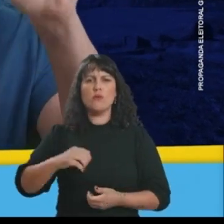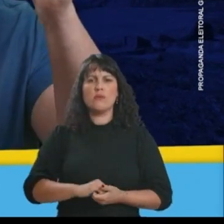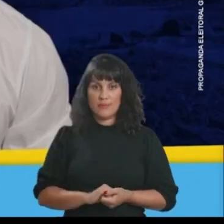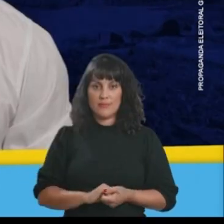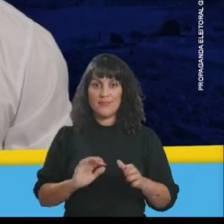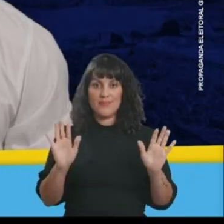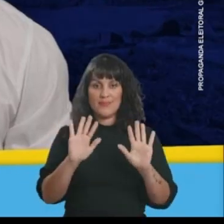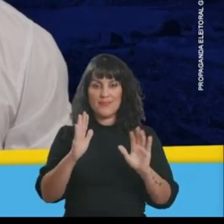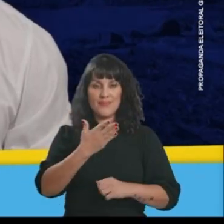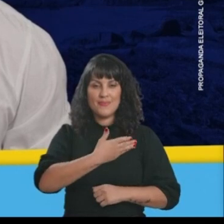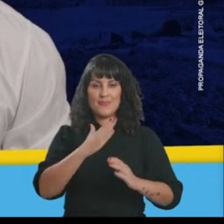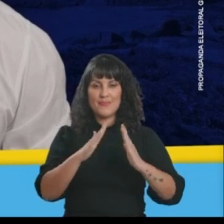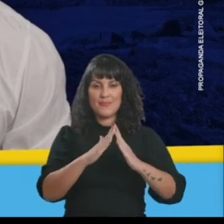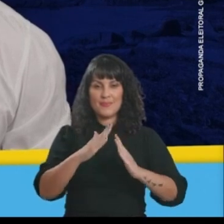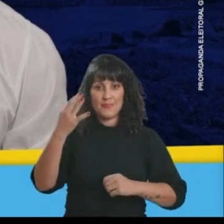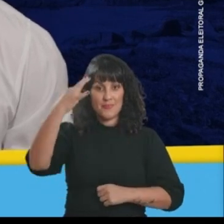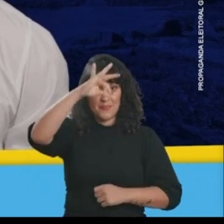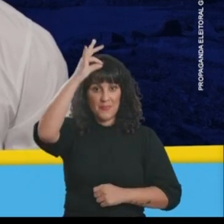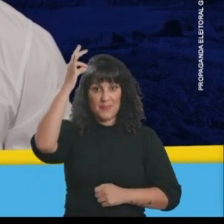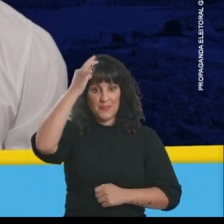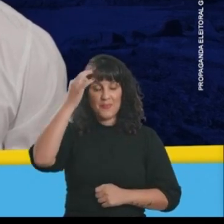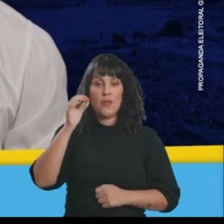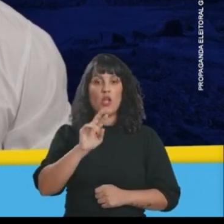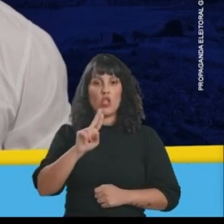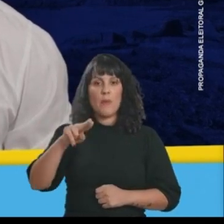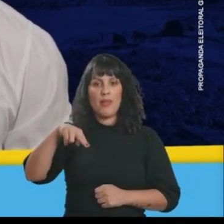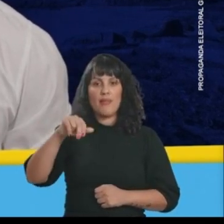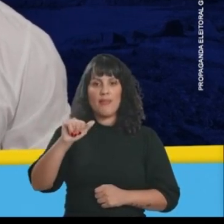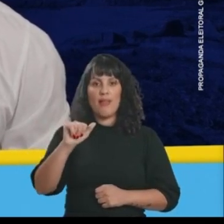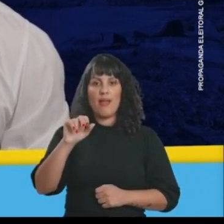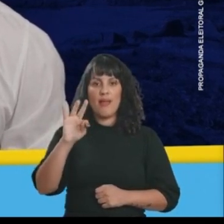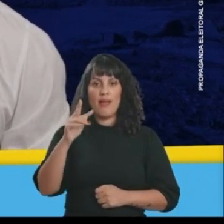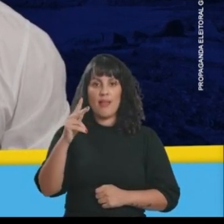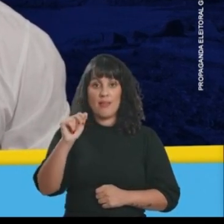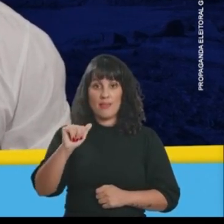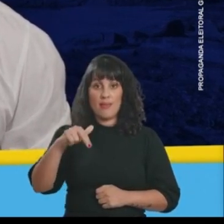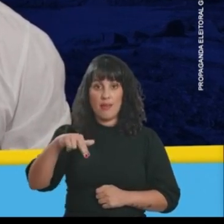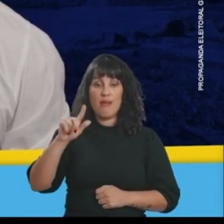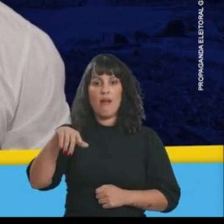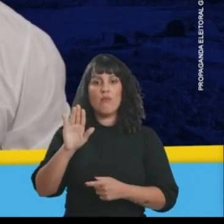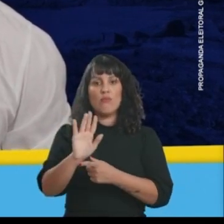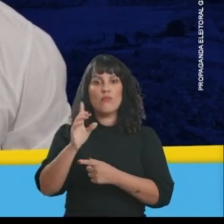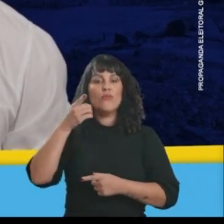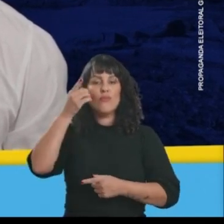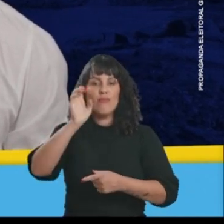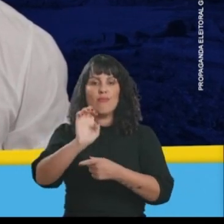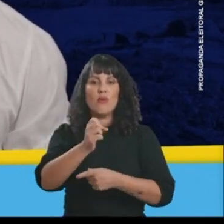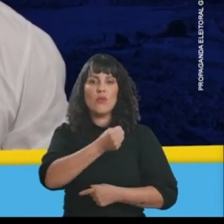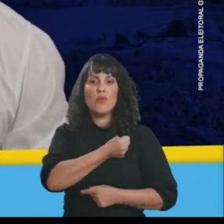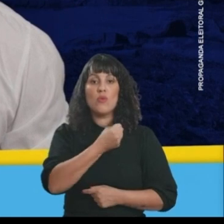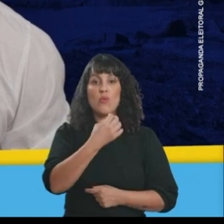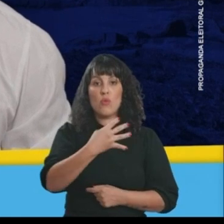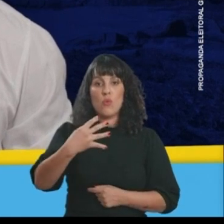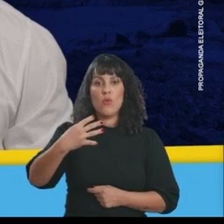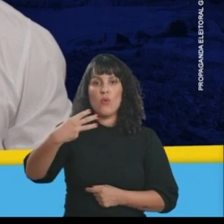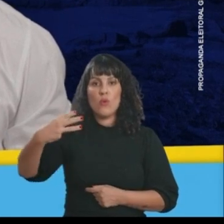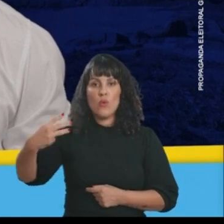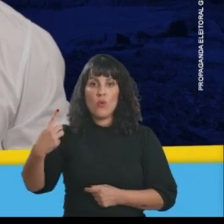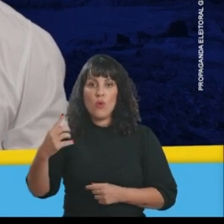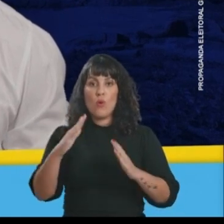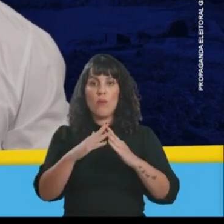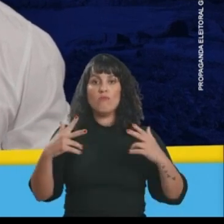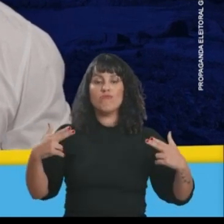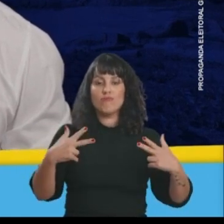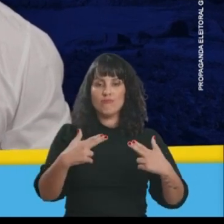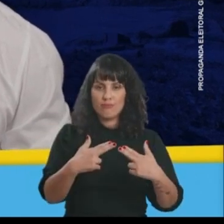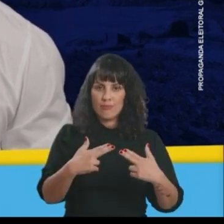44222. Olá, meus amigos capixabas. Sou Natan Medeiros, candidato a deputado estadual com o número 44331. Moro